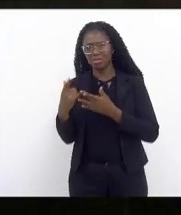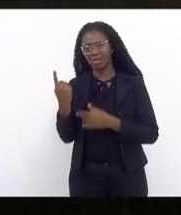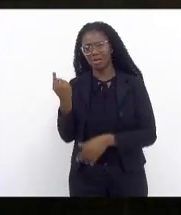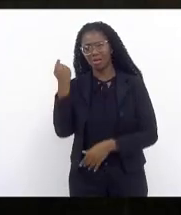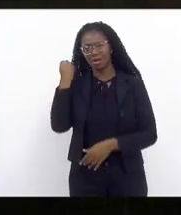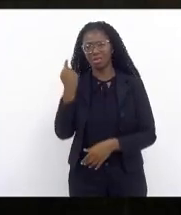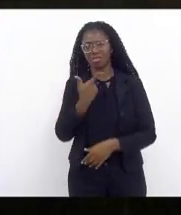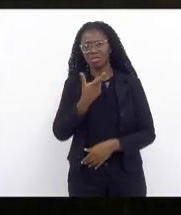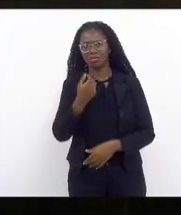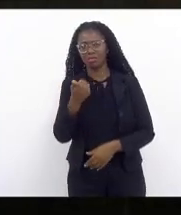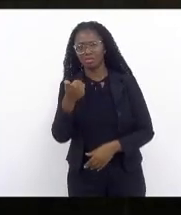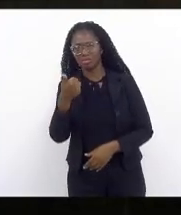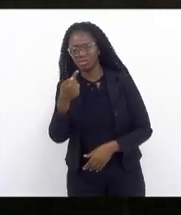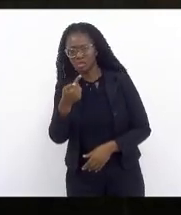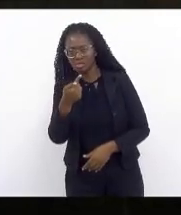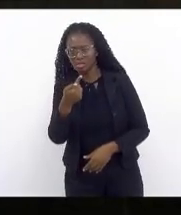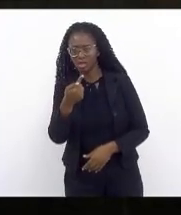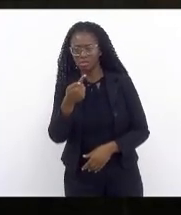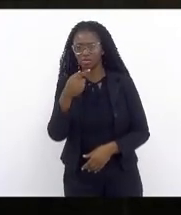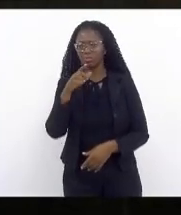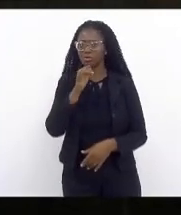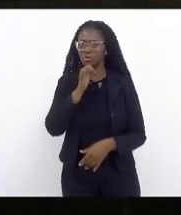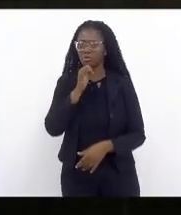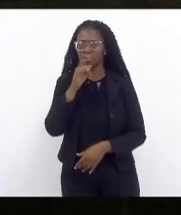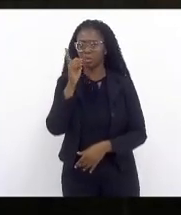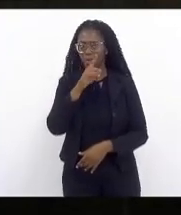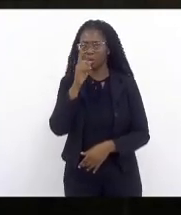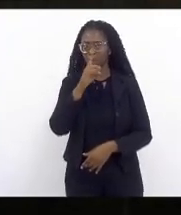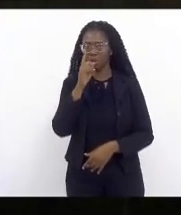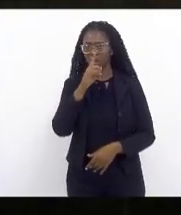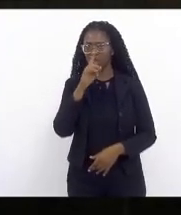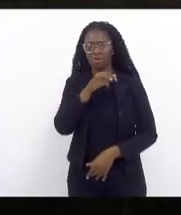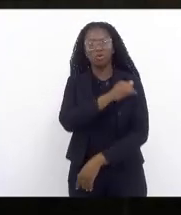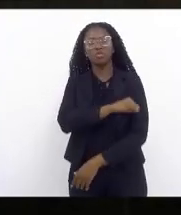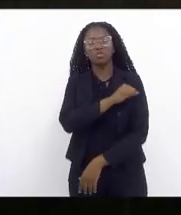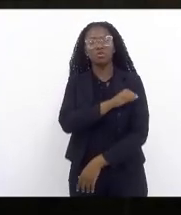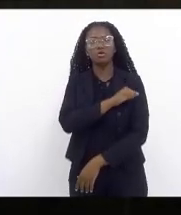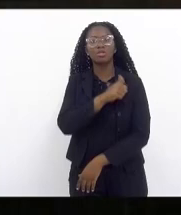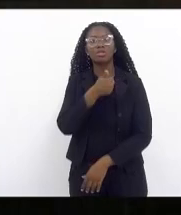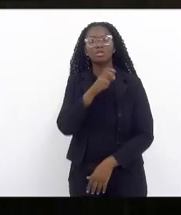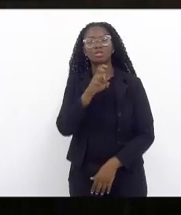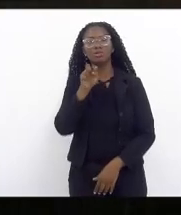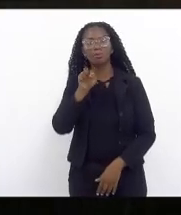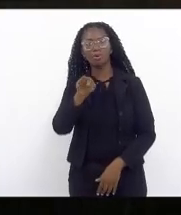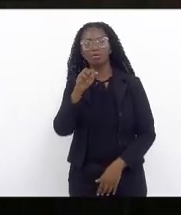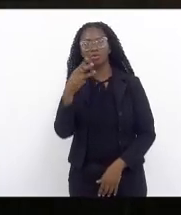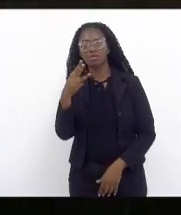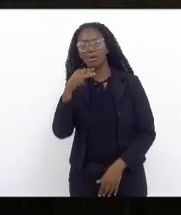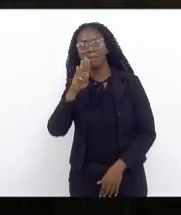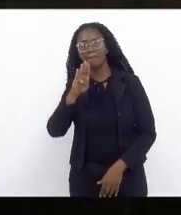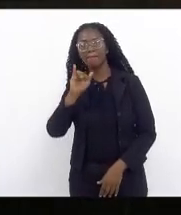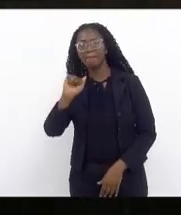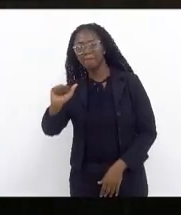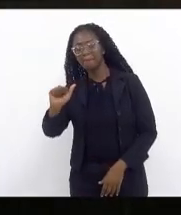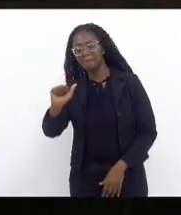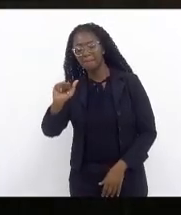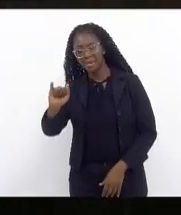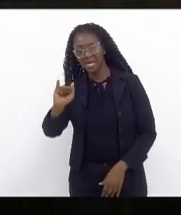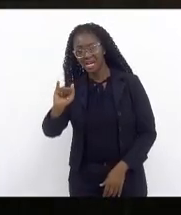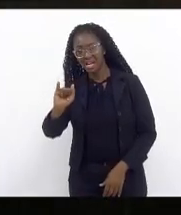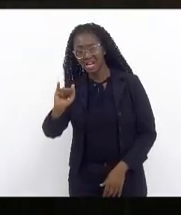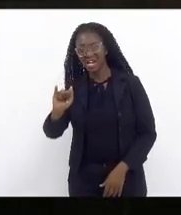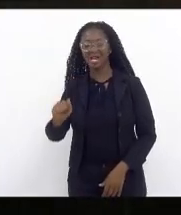exemplo o déficit do Rio de Janeiro era de 15.3 bilhões 18 10 bi 19